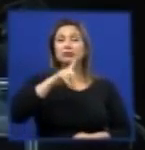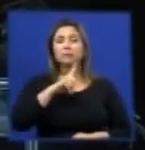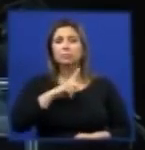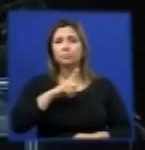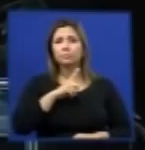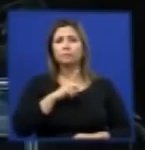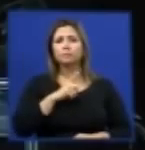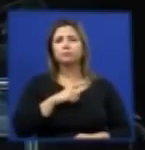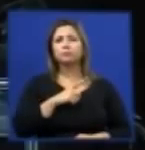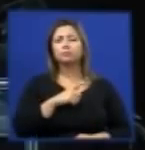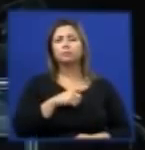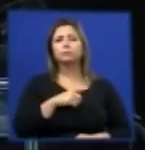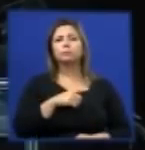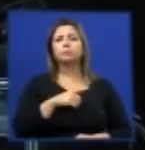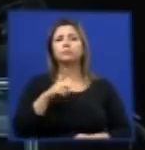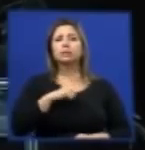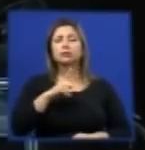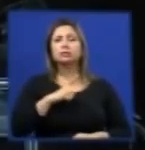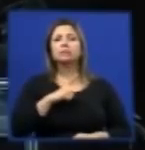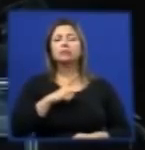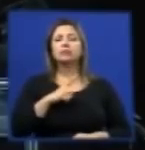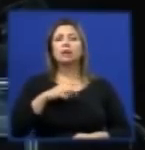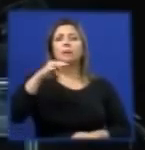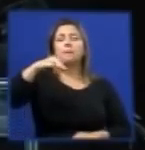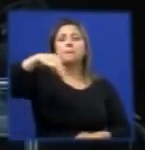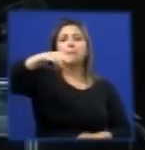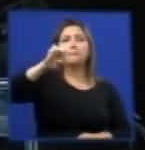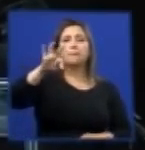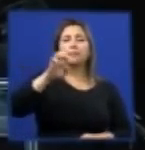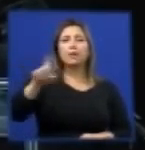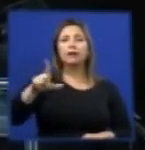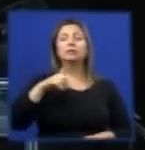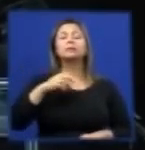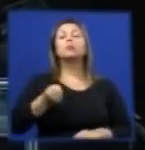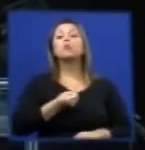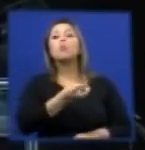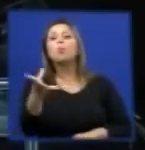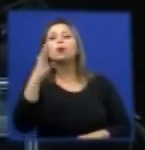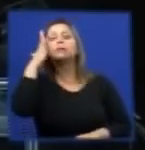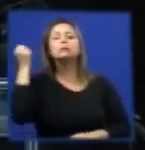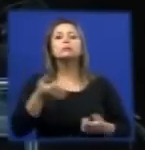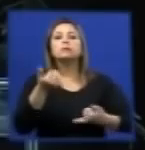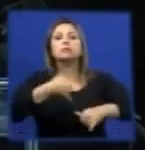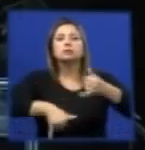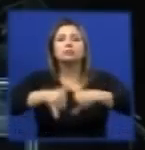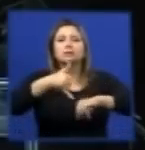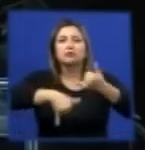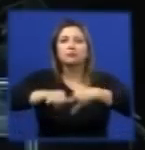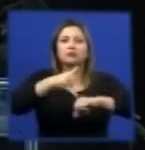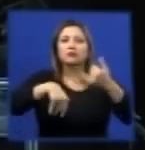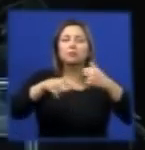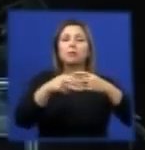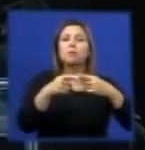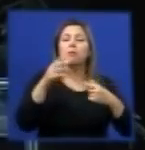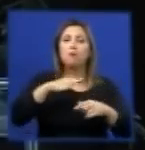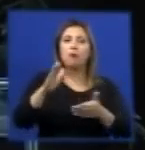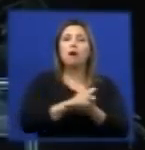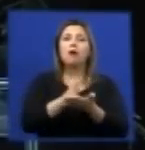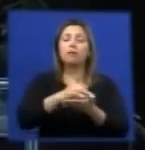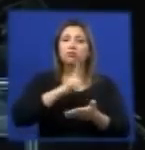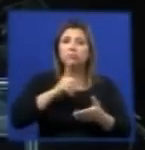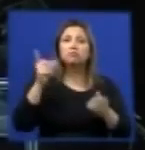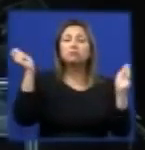esses metais, mas sim a quantidade, muitos deles estão em formas de traços, e a